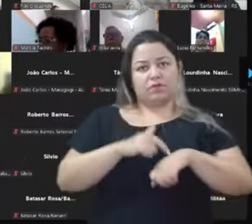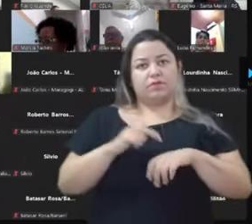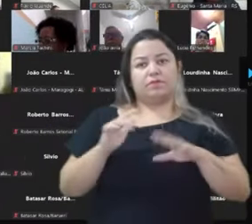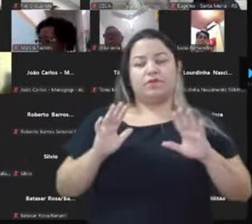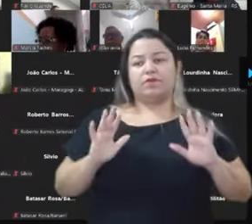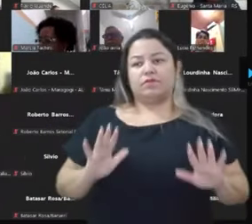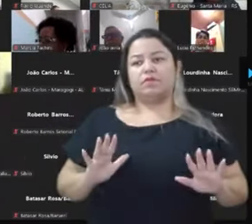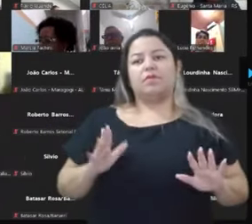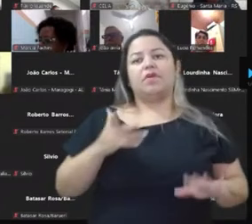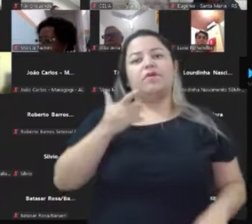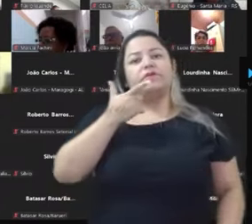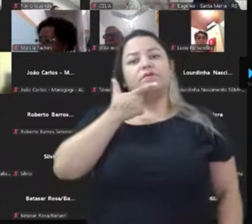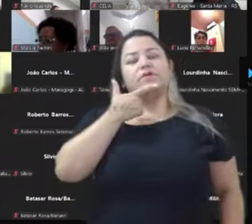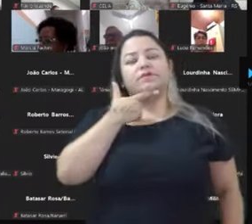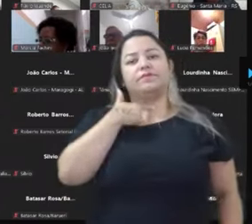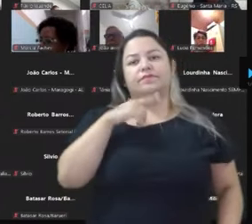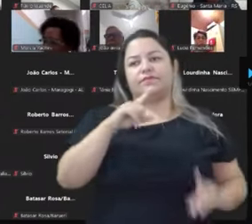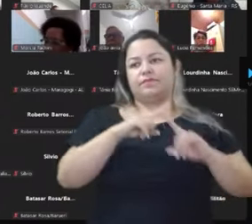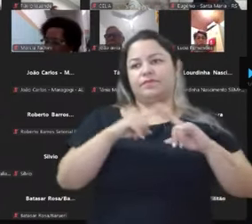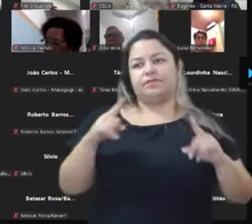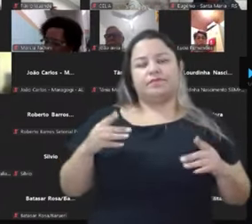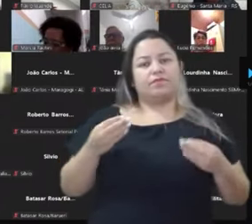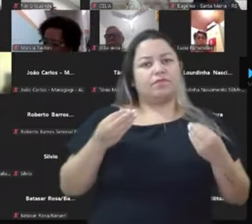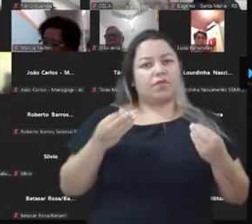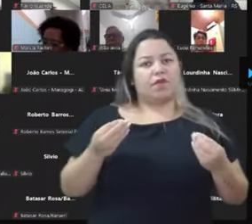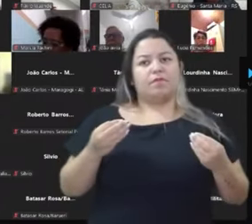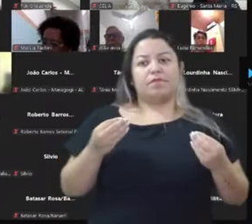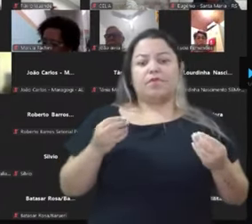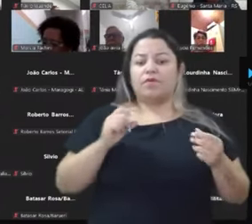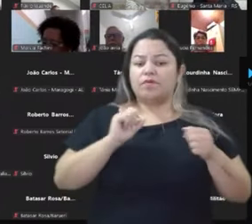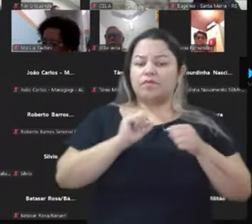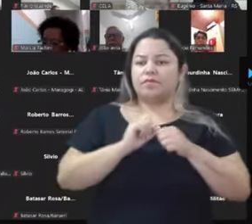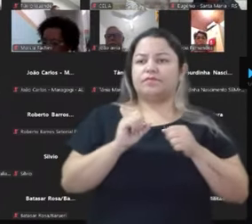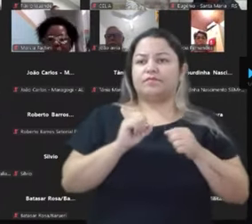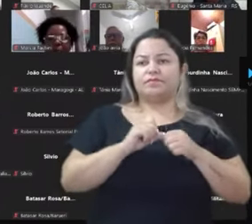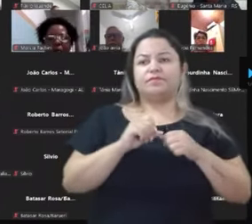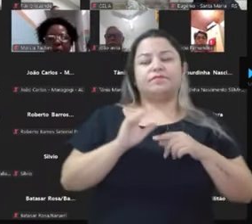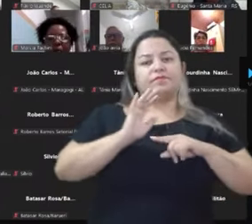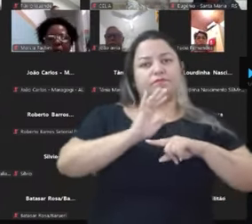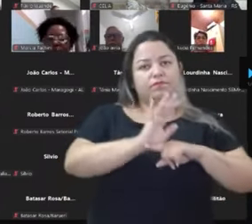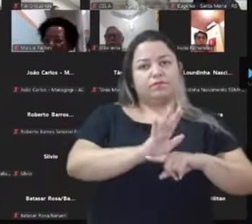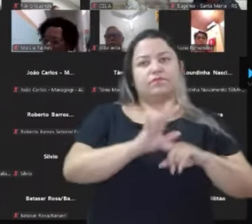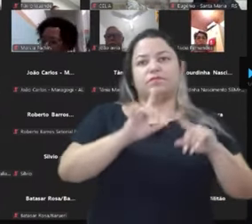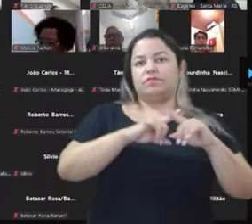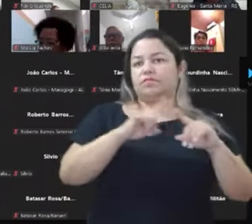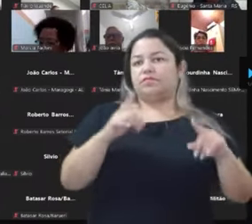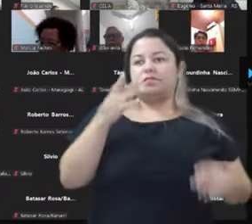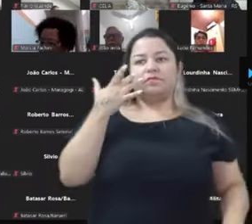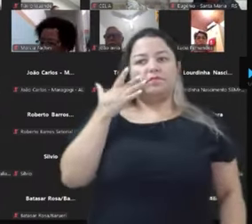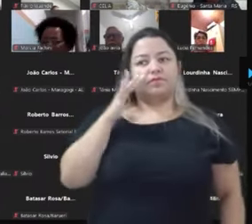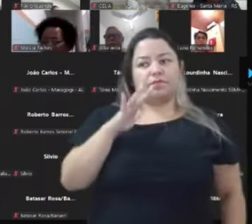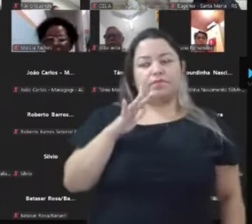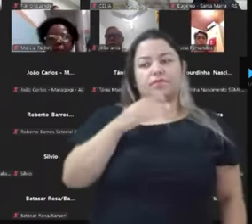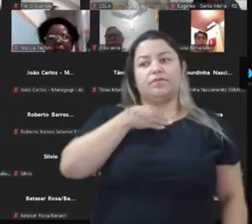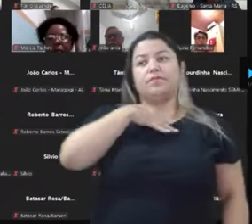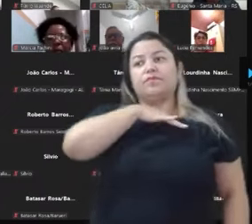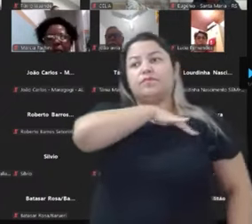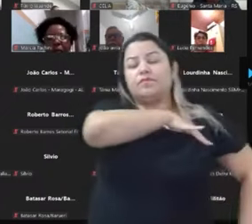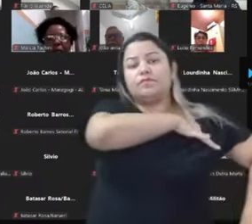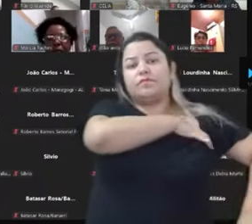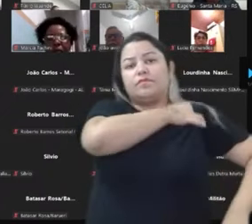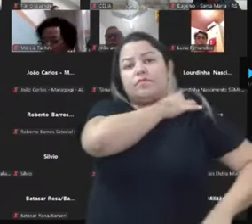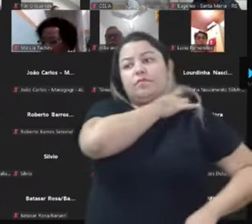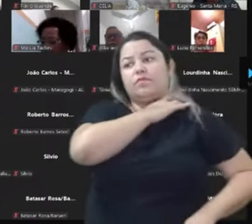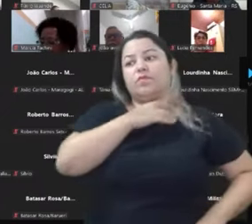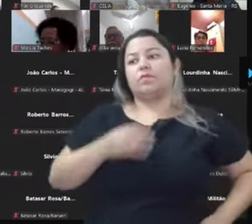a vontade, mas que não sabe como fazer. A pessoa fica até caramba, eu quero ajudar, eu quero ajudar, mas não sabe como ajudar. Está faltando aí organização,